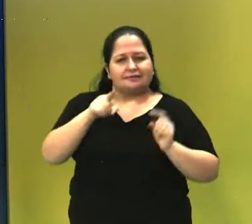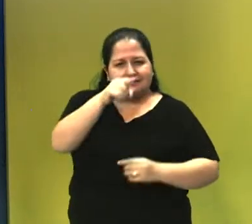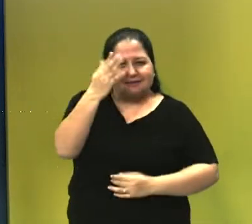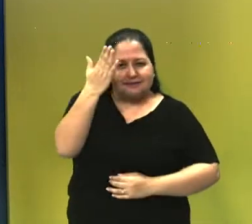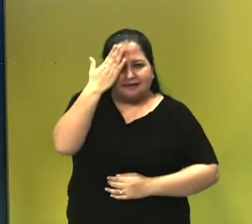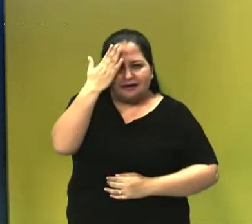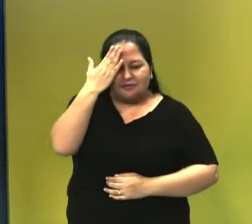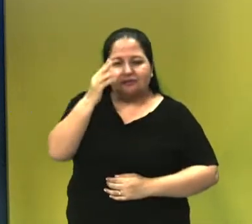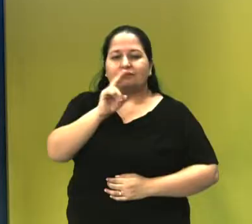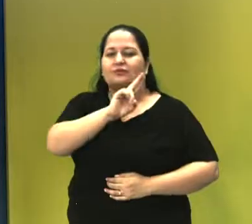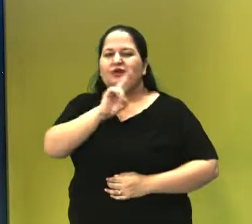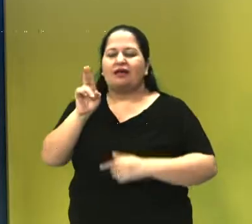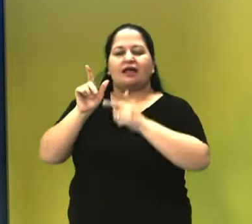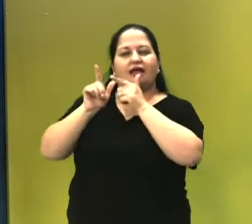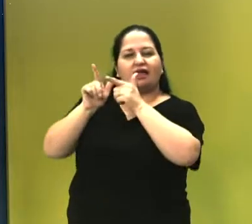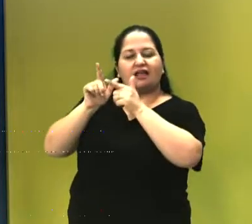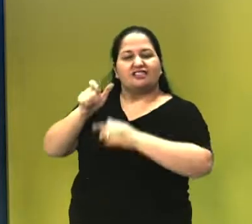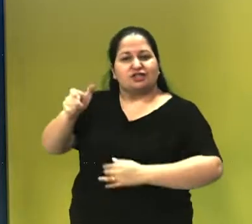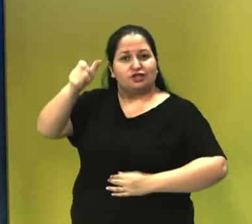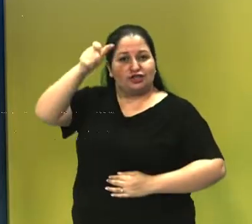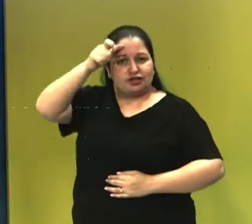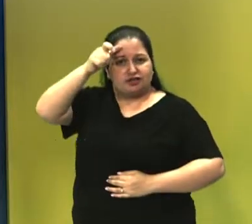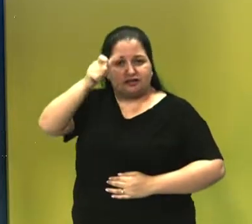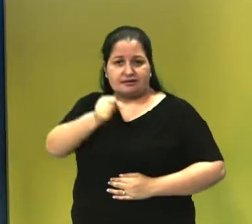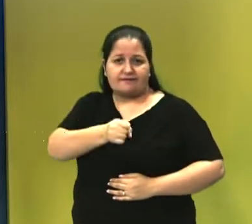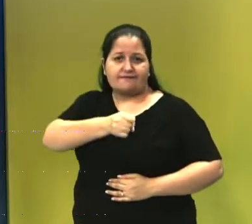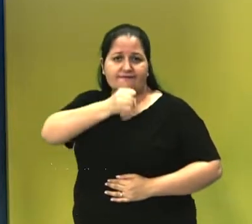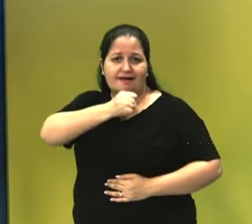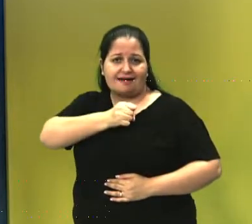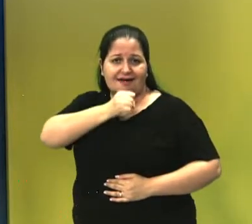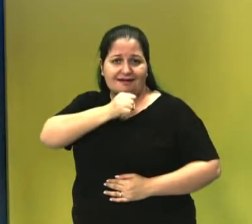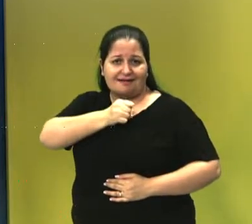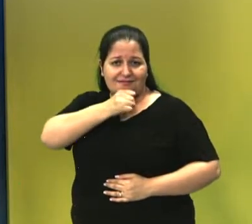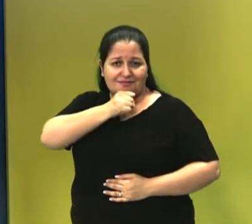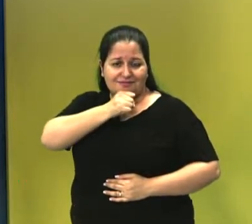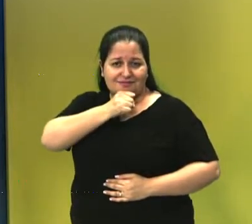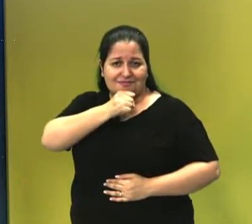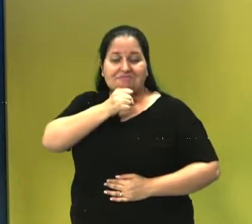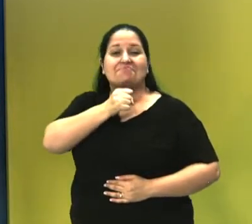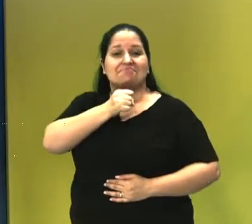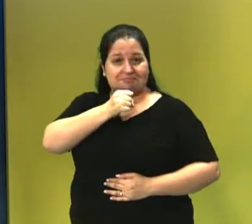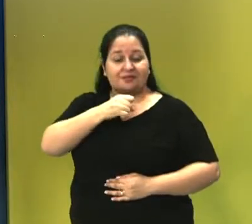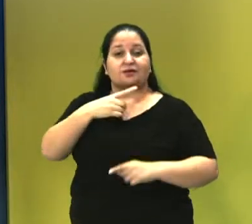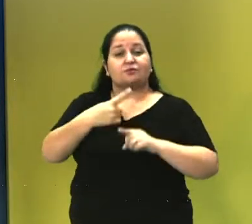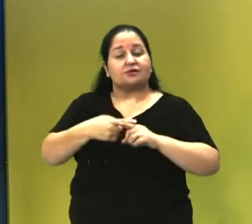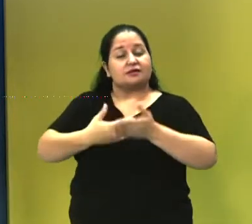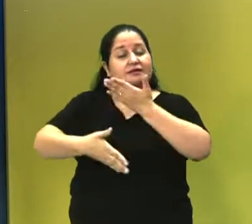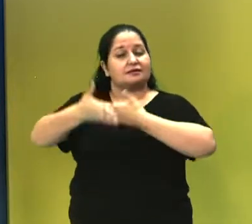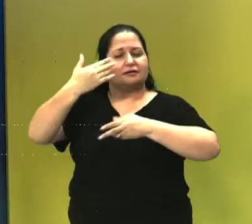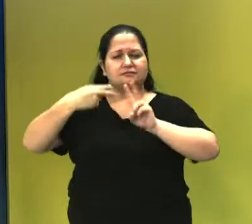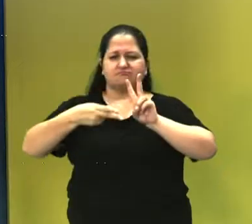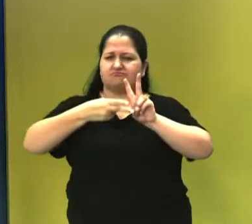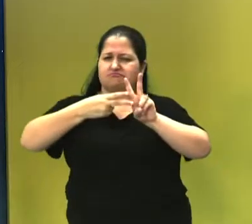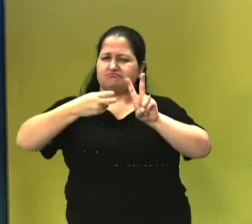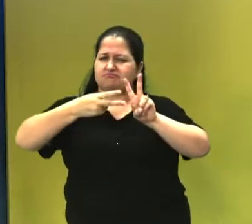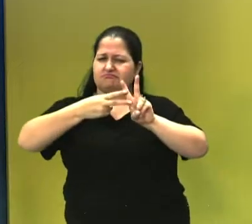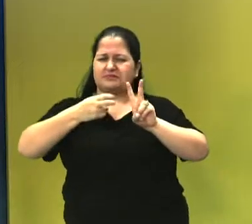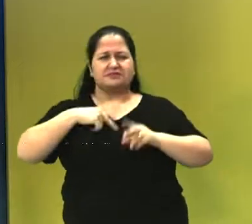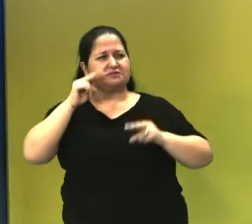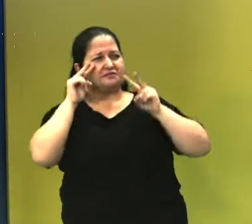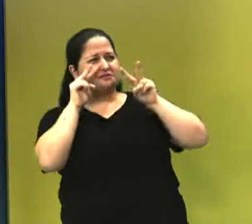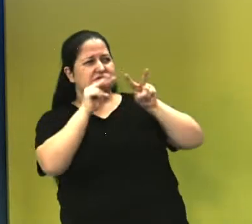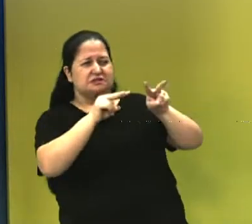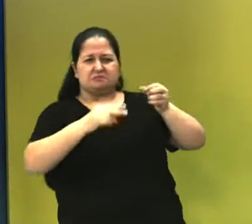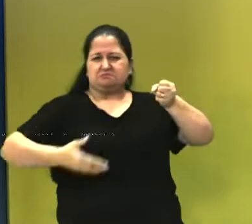velho, apelido pejorativo, quase que um desabafo dos indígenas no sentido de mostrar o quão mal ele teria sido